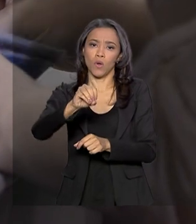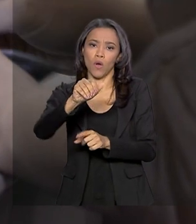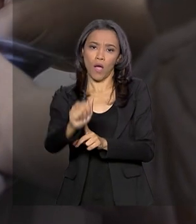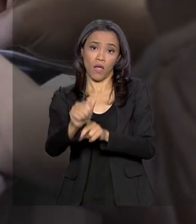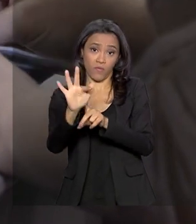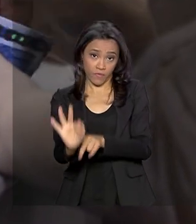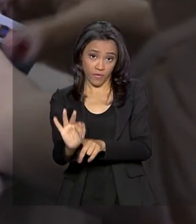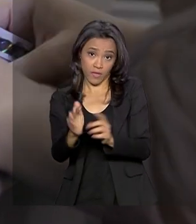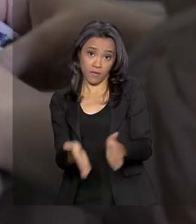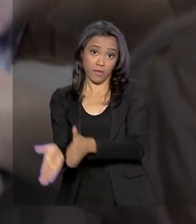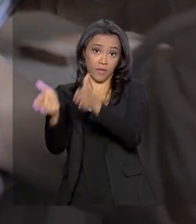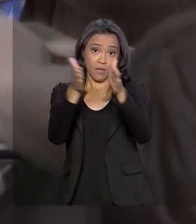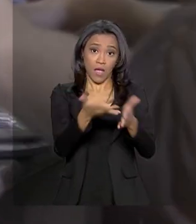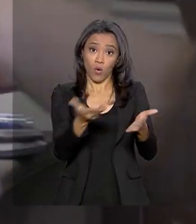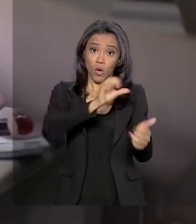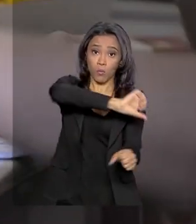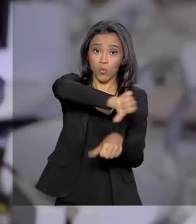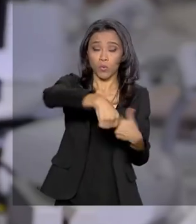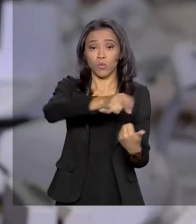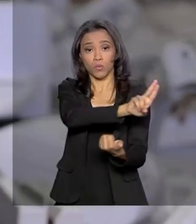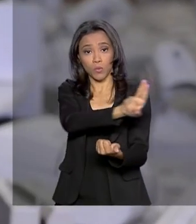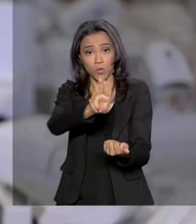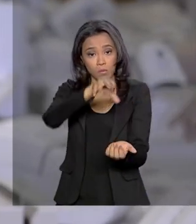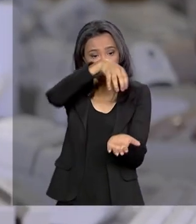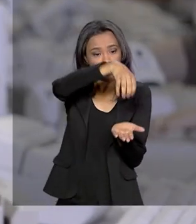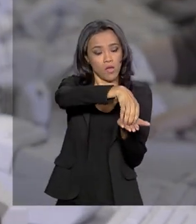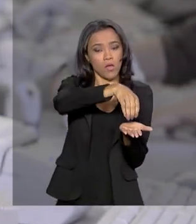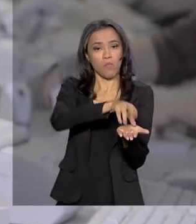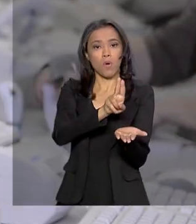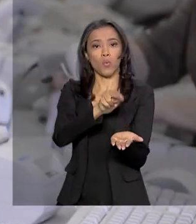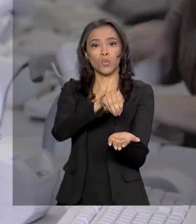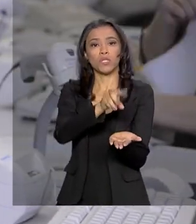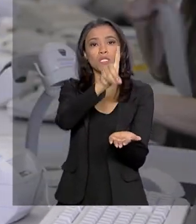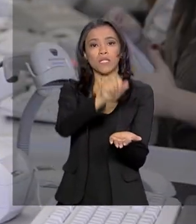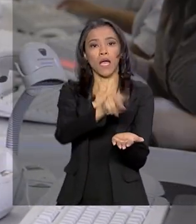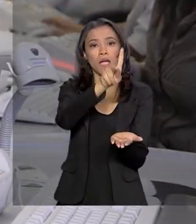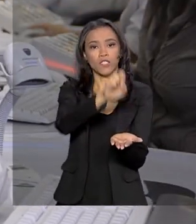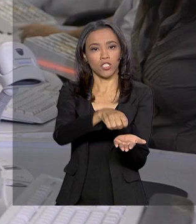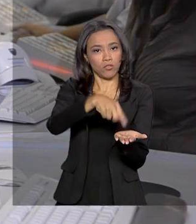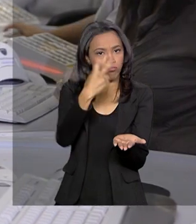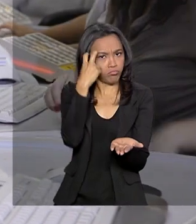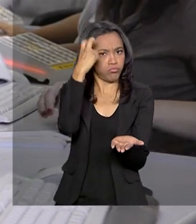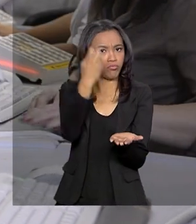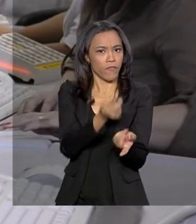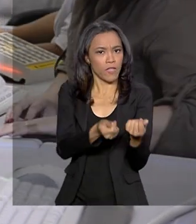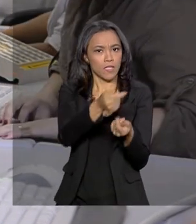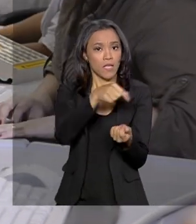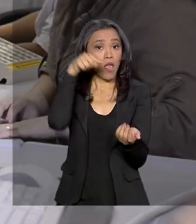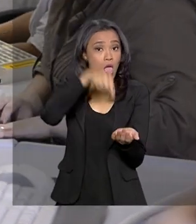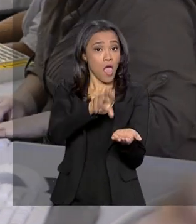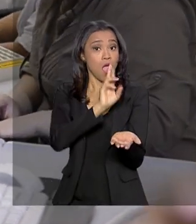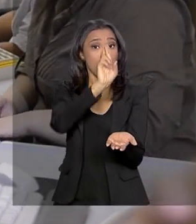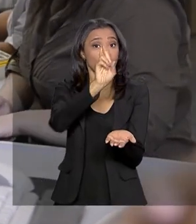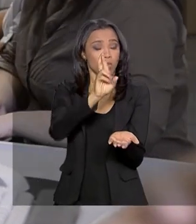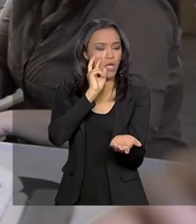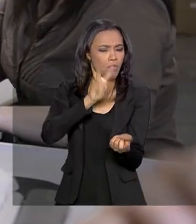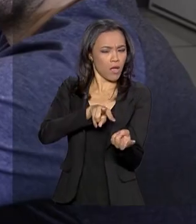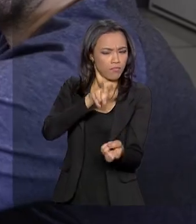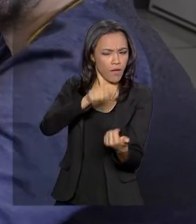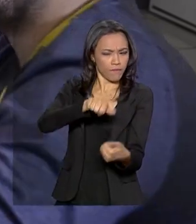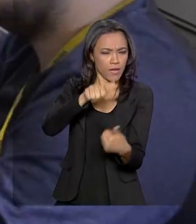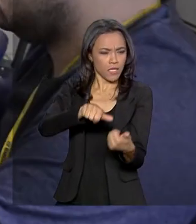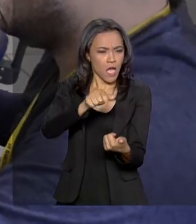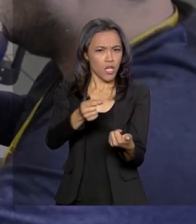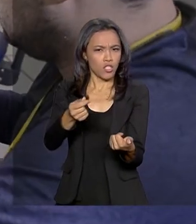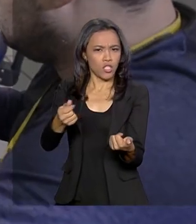chamado de Unidade de Inteligência Financeira, é um órgão do governo federal responsável por analisar transações financeiras suspeitas,